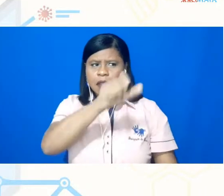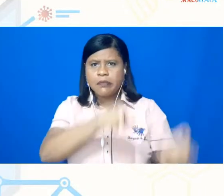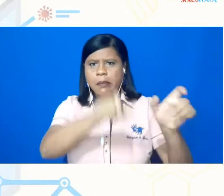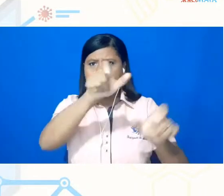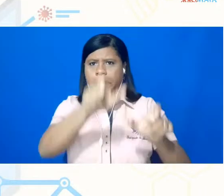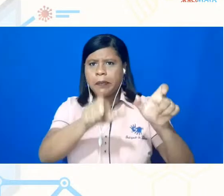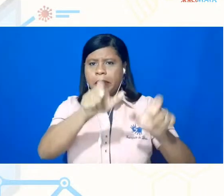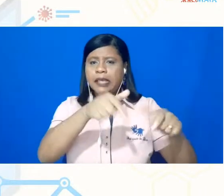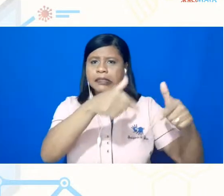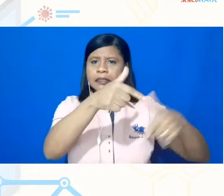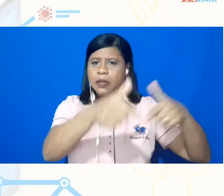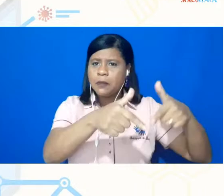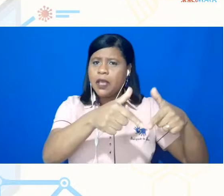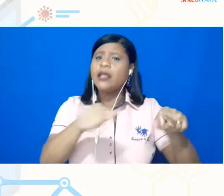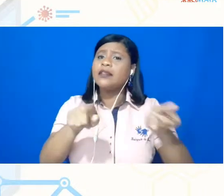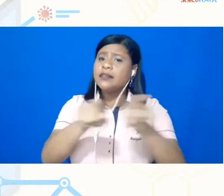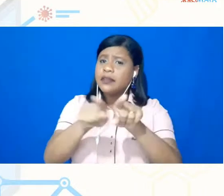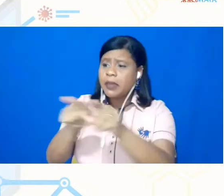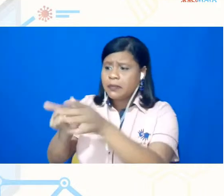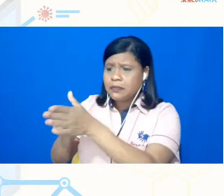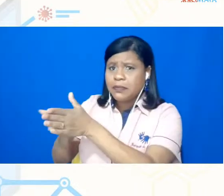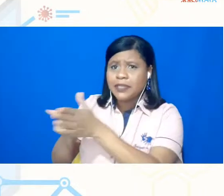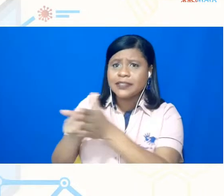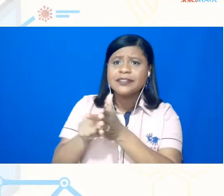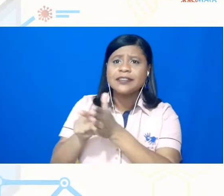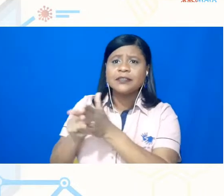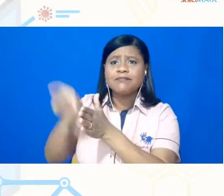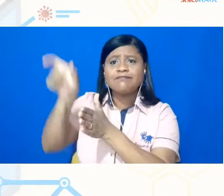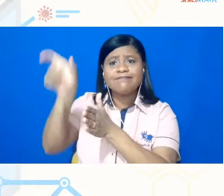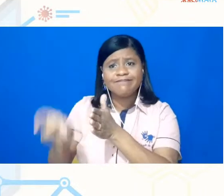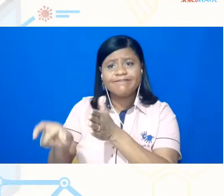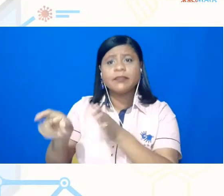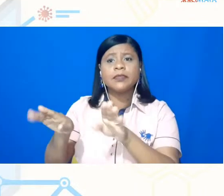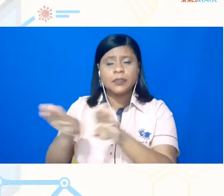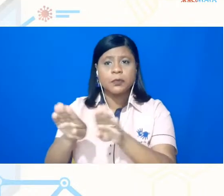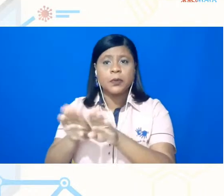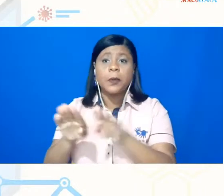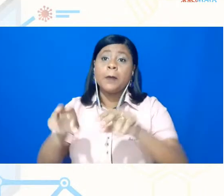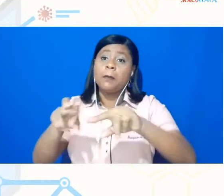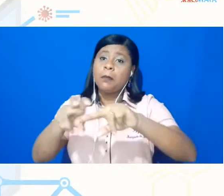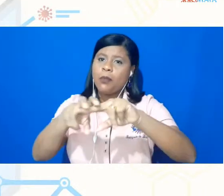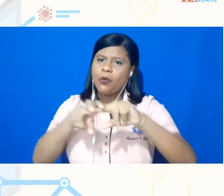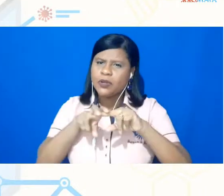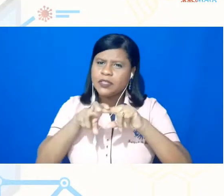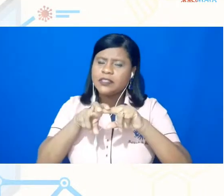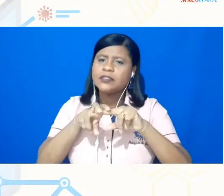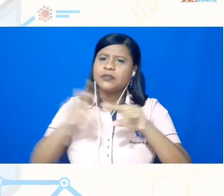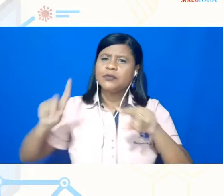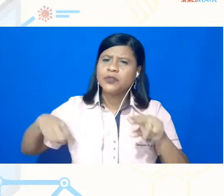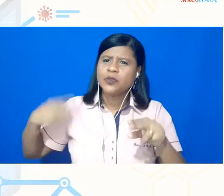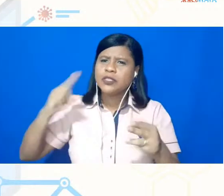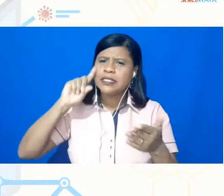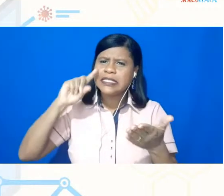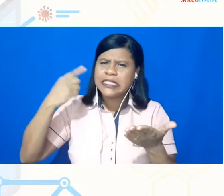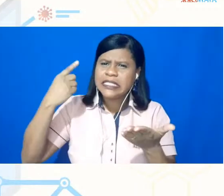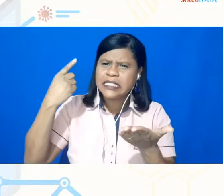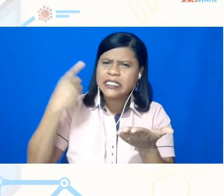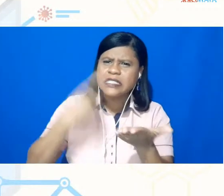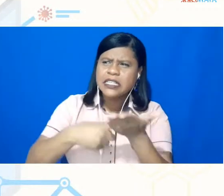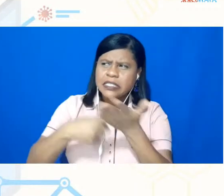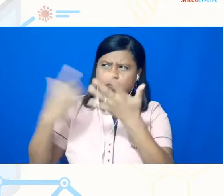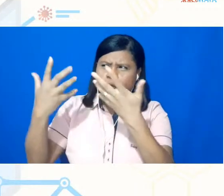muitos pesquisadores e pesquisadoras também, portanto, a gente fez questão, isso também foi uma decisão muito bem pensada,